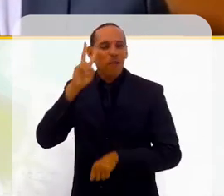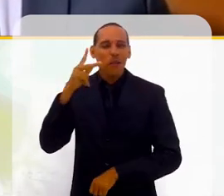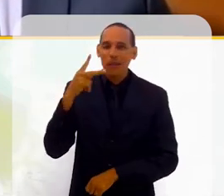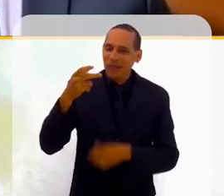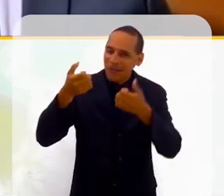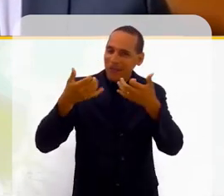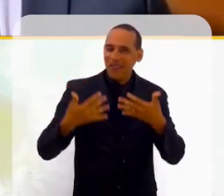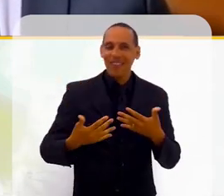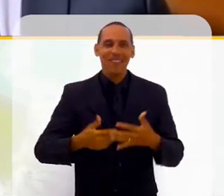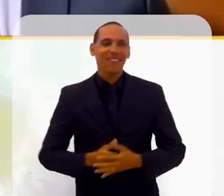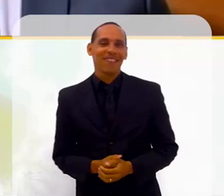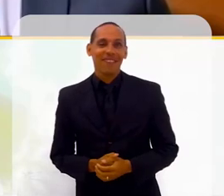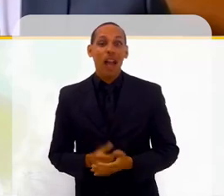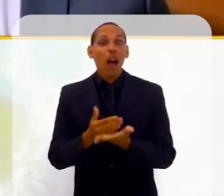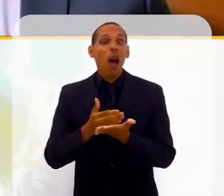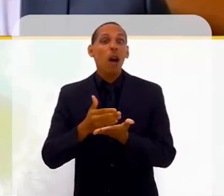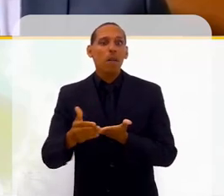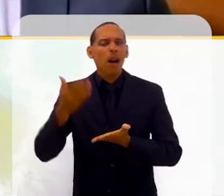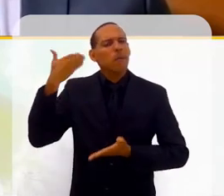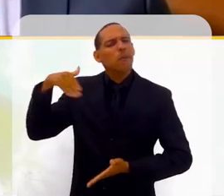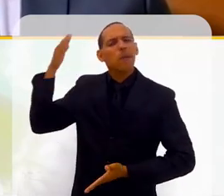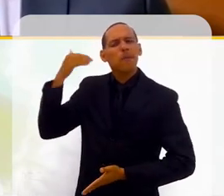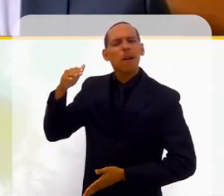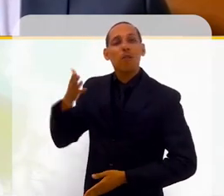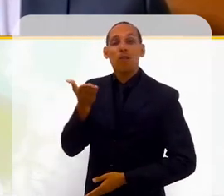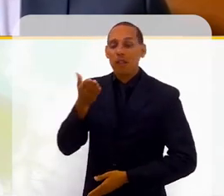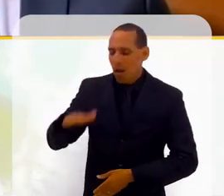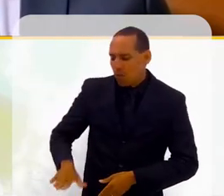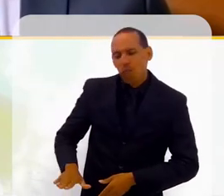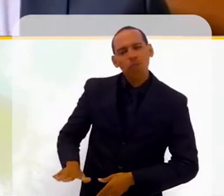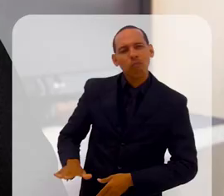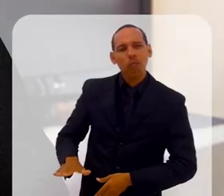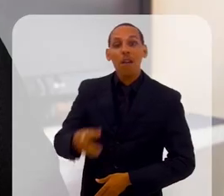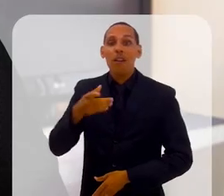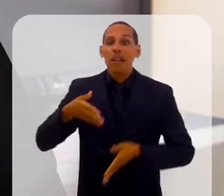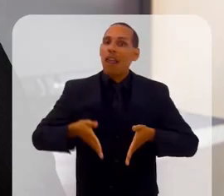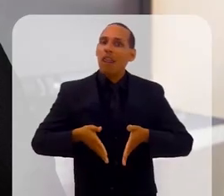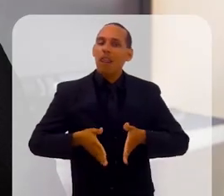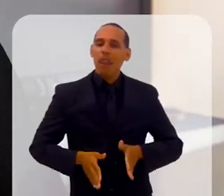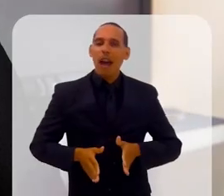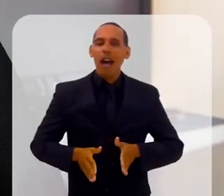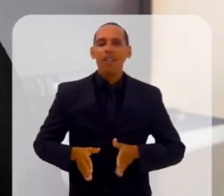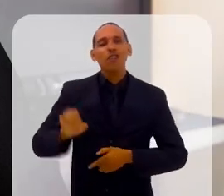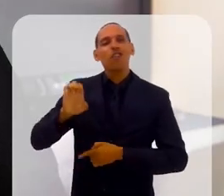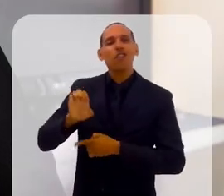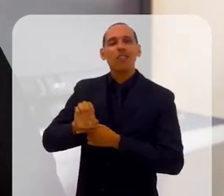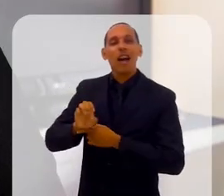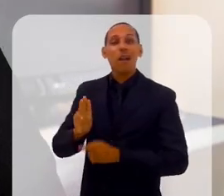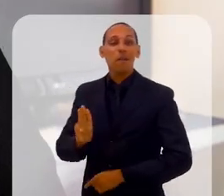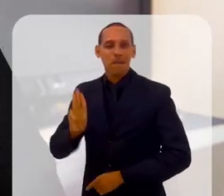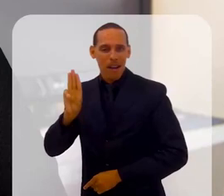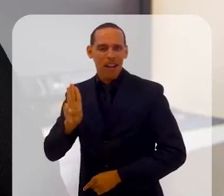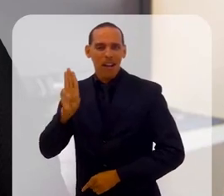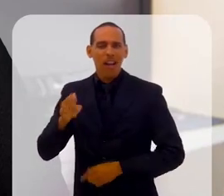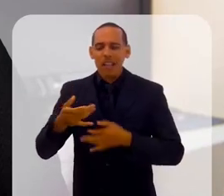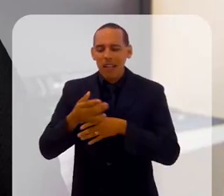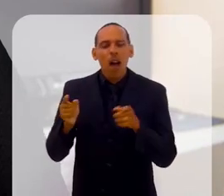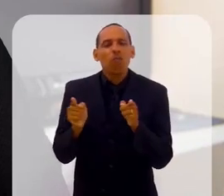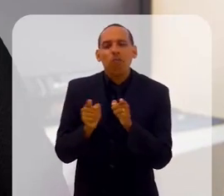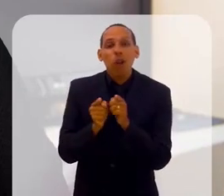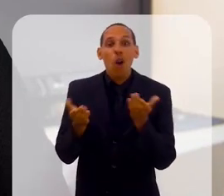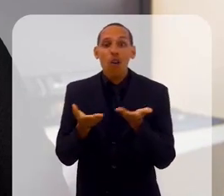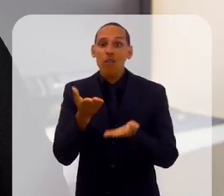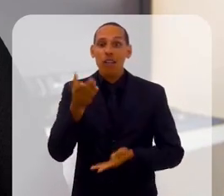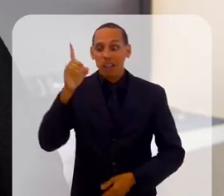suas histórias. E vamos começar lá pela sua infância. Você nasceu no Maranhão, numa cidade pequena, e